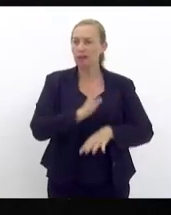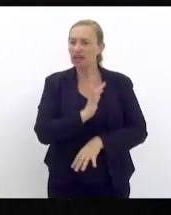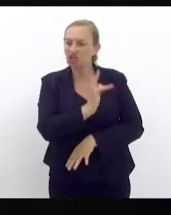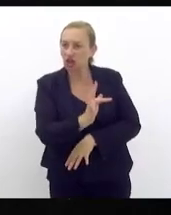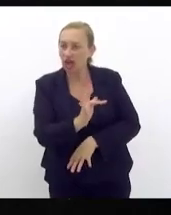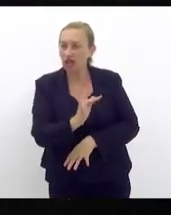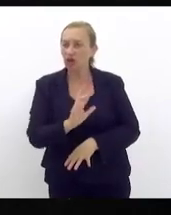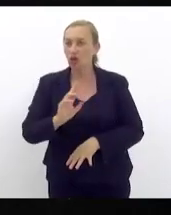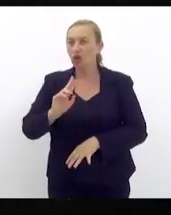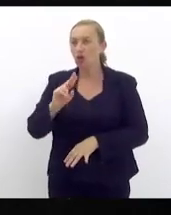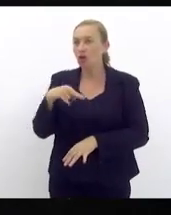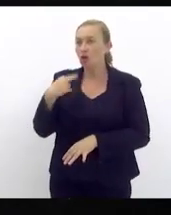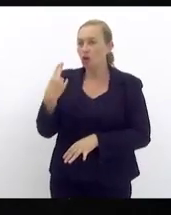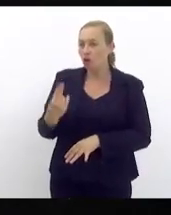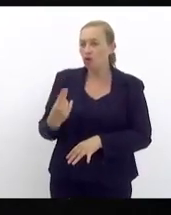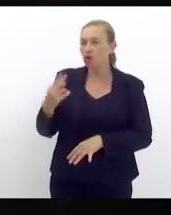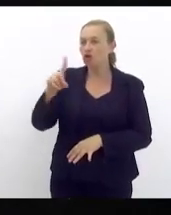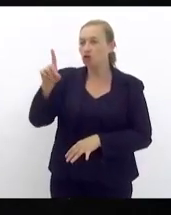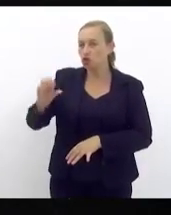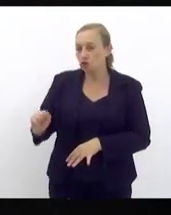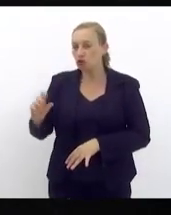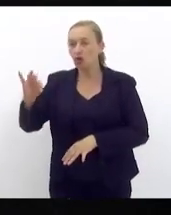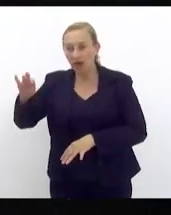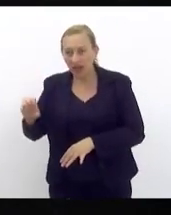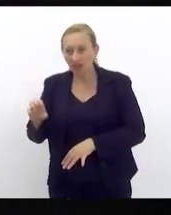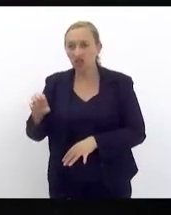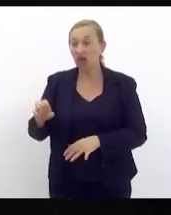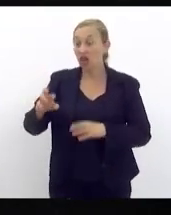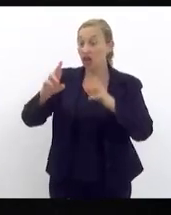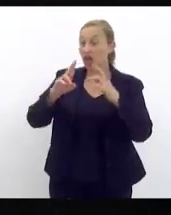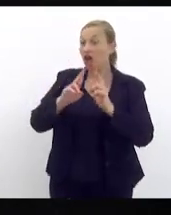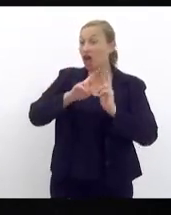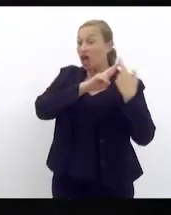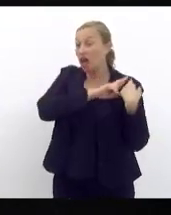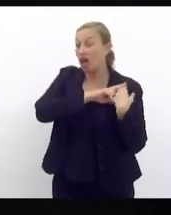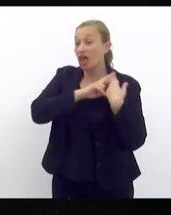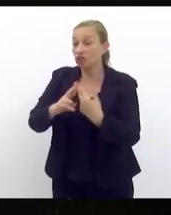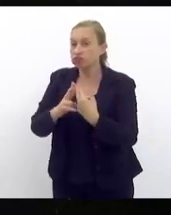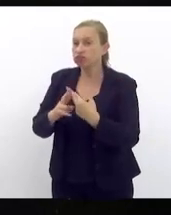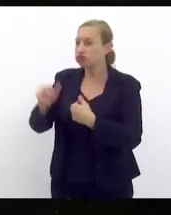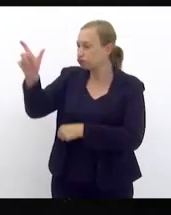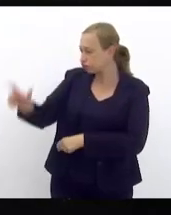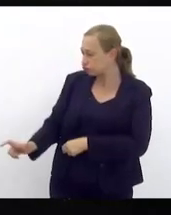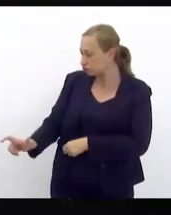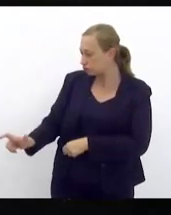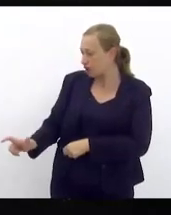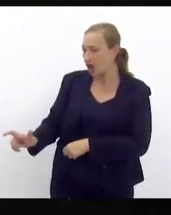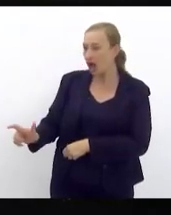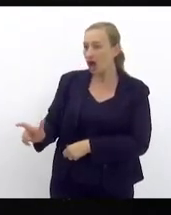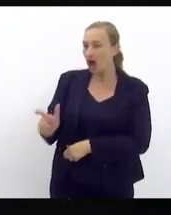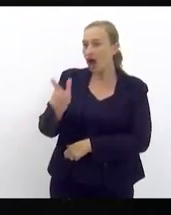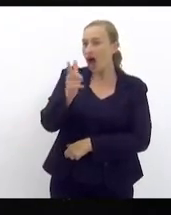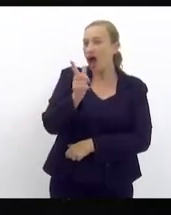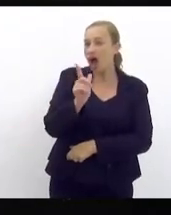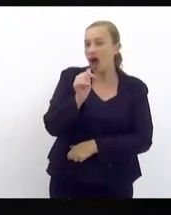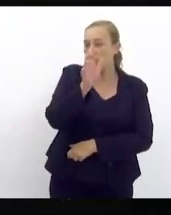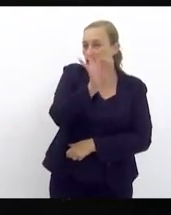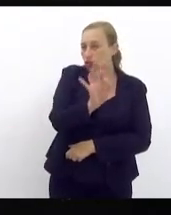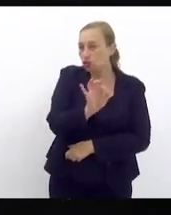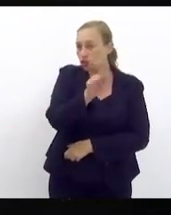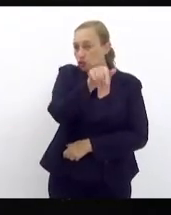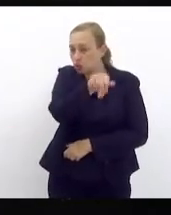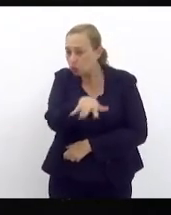chega lá da cidade seja da Ponta da Zona Oeste é de responsabilidade dessa empresa e essa empresa Águas do Rio ela vem brincando com a